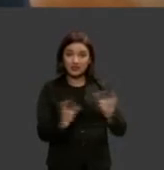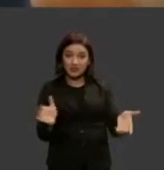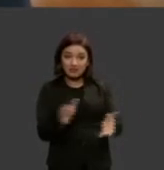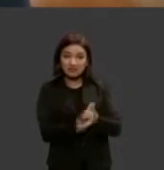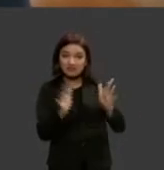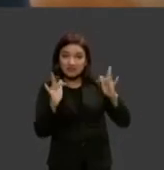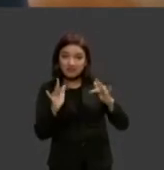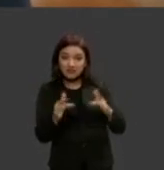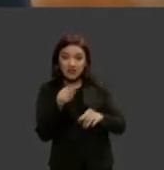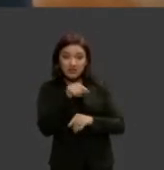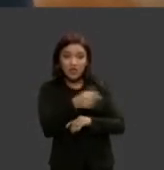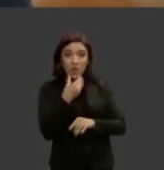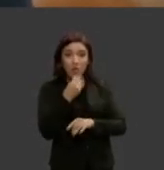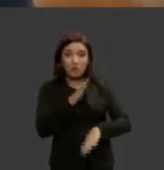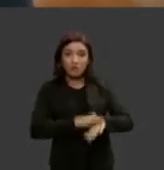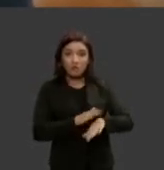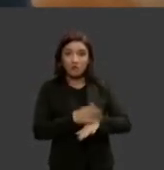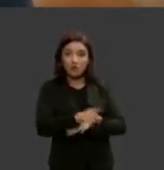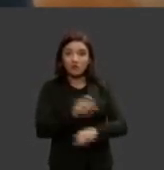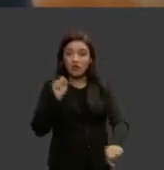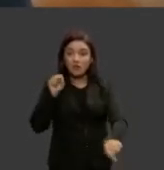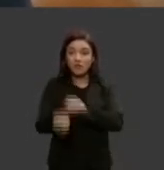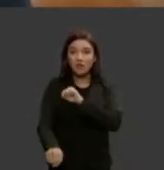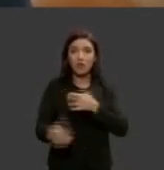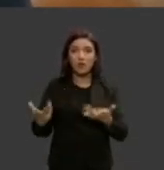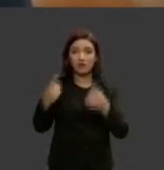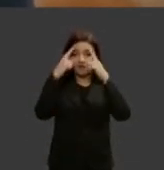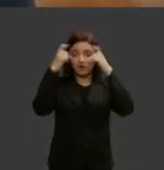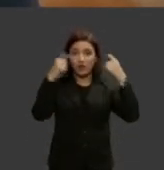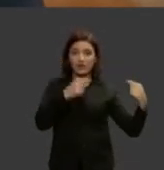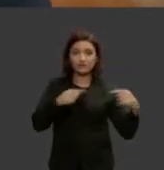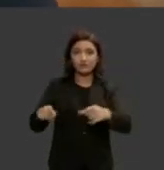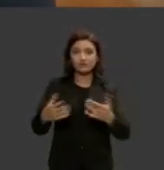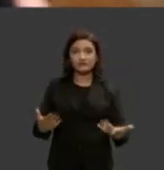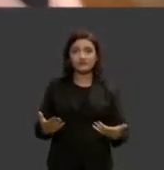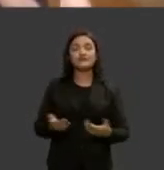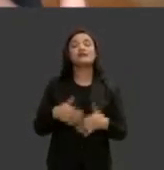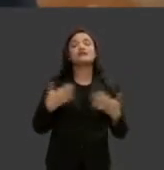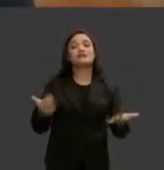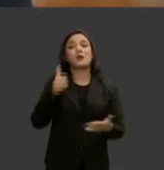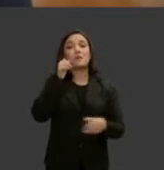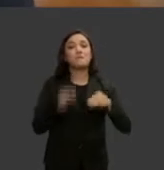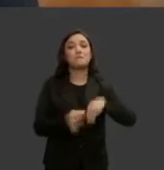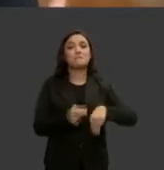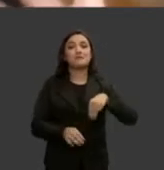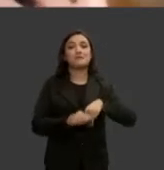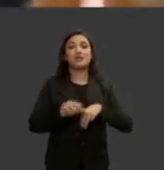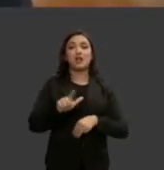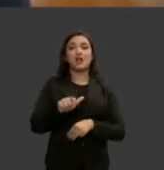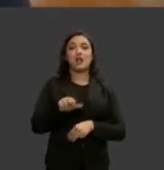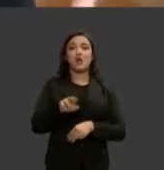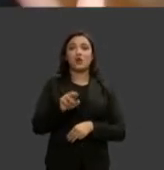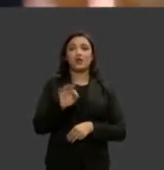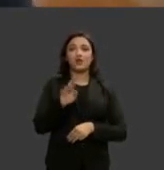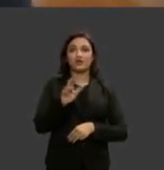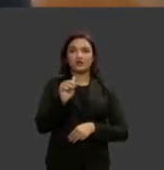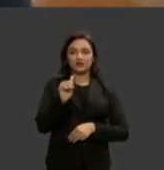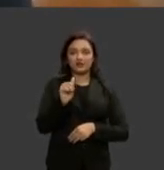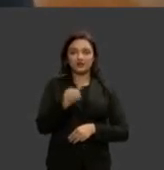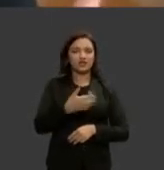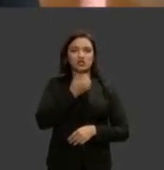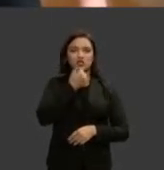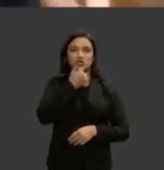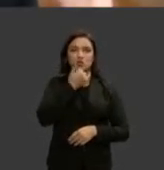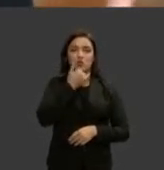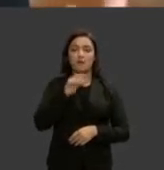pensar também quando a gente fala e a ministra Laurita falou isso muito bem o que está acontecendo com a pandemia e as mulheres dentro dos seus